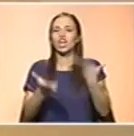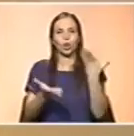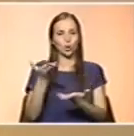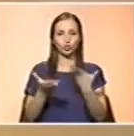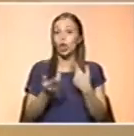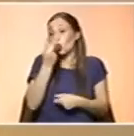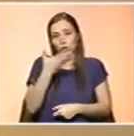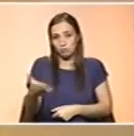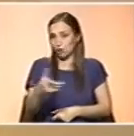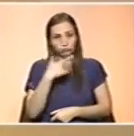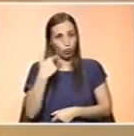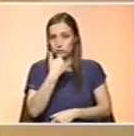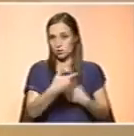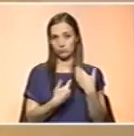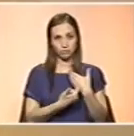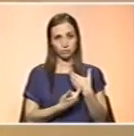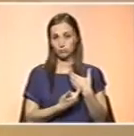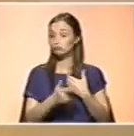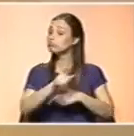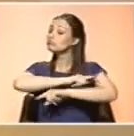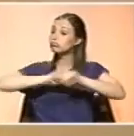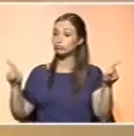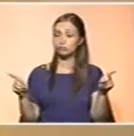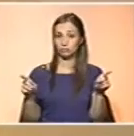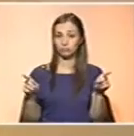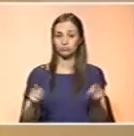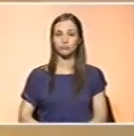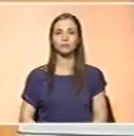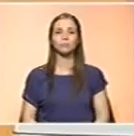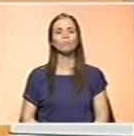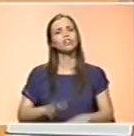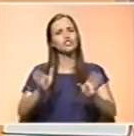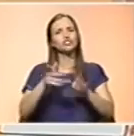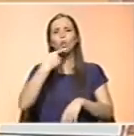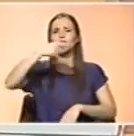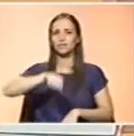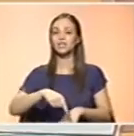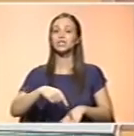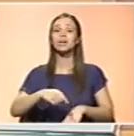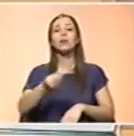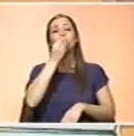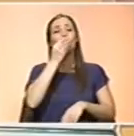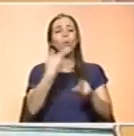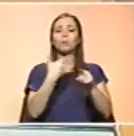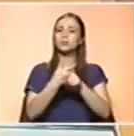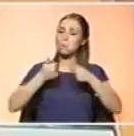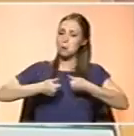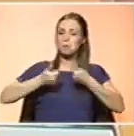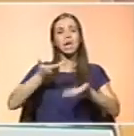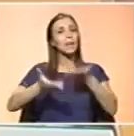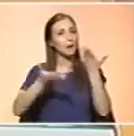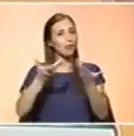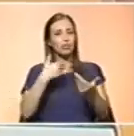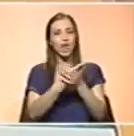duas semanas. Isso foi completamente banido. Vamos já regressar. Em princípio, uma dieta equilibrada será suficiente para